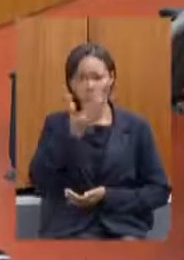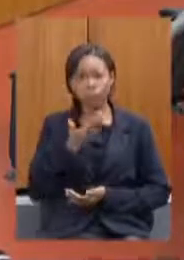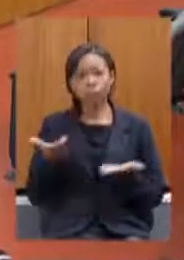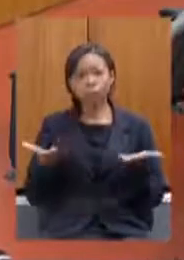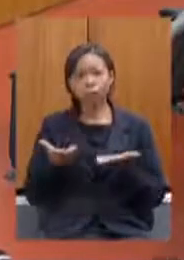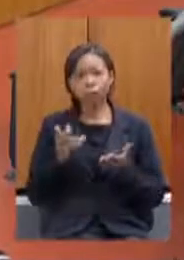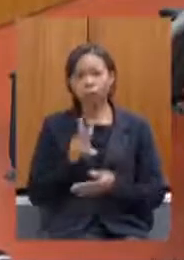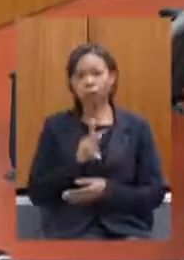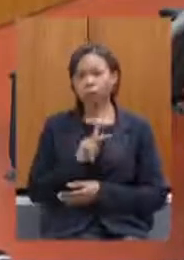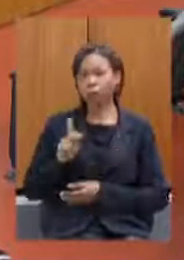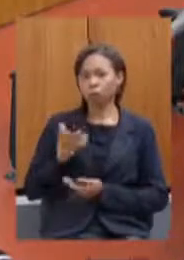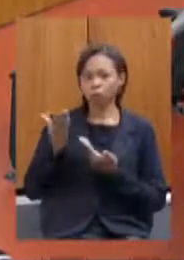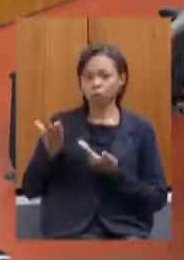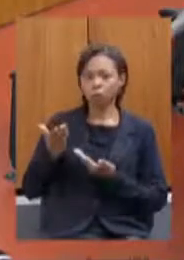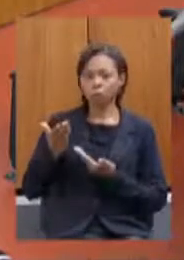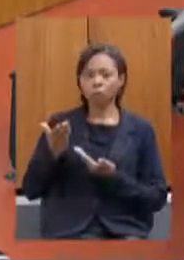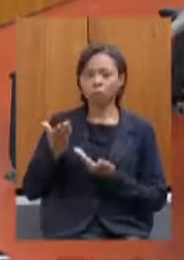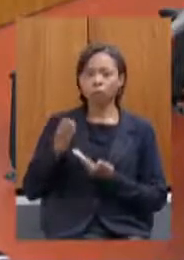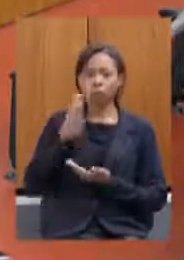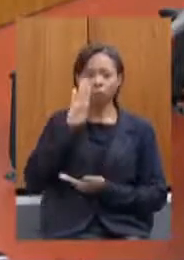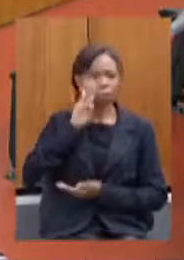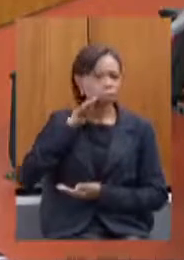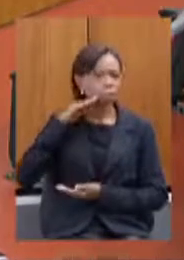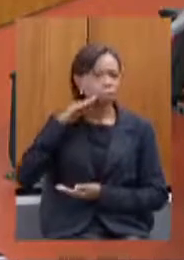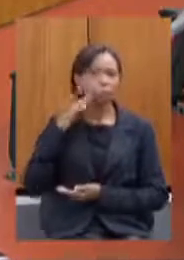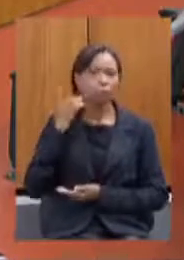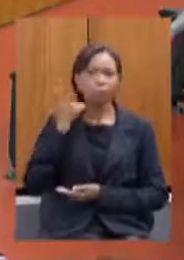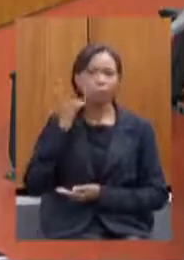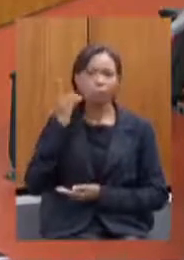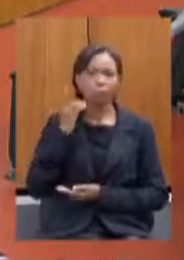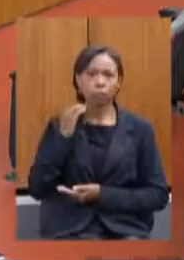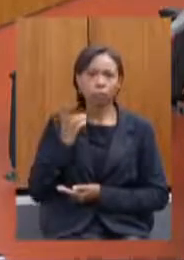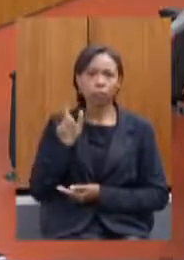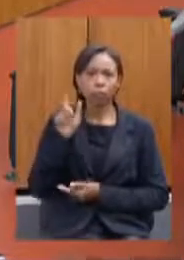presidência para a deputada Beatriz para